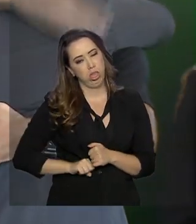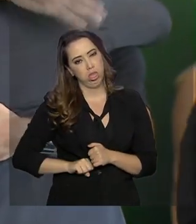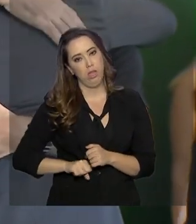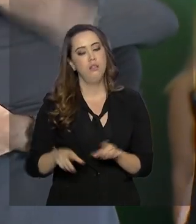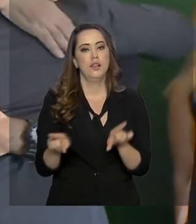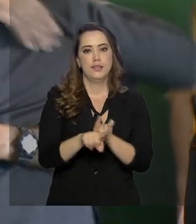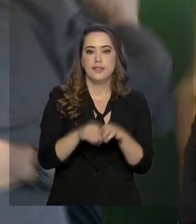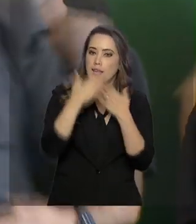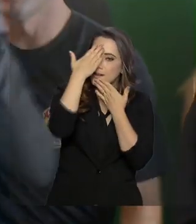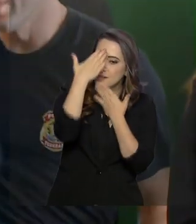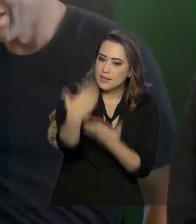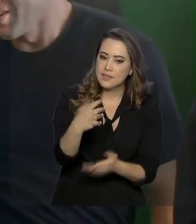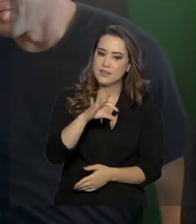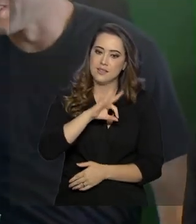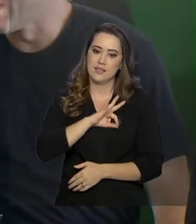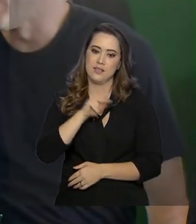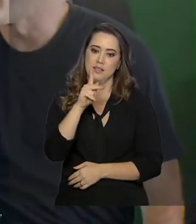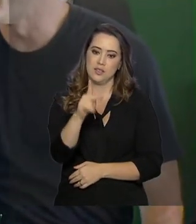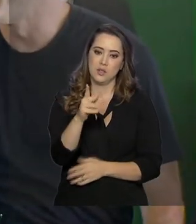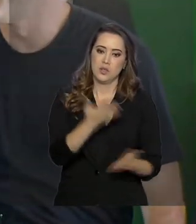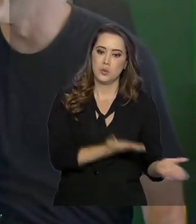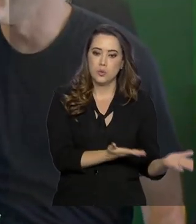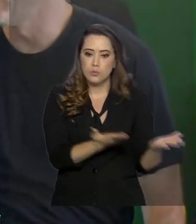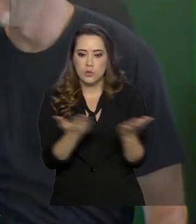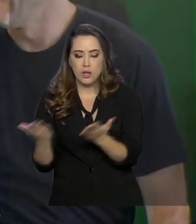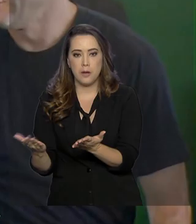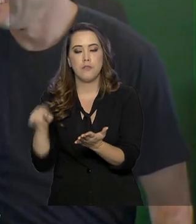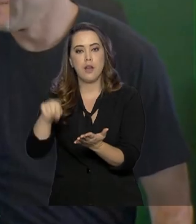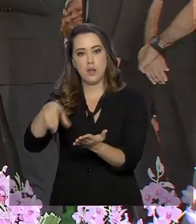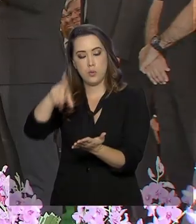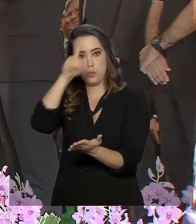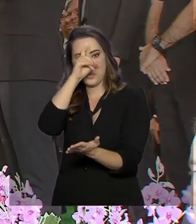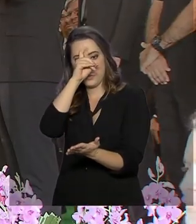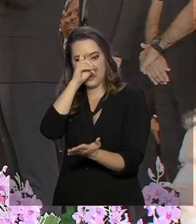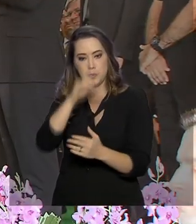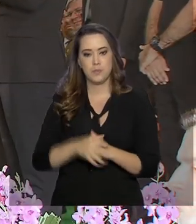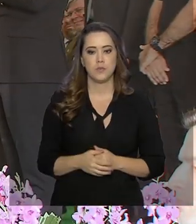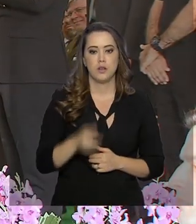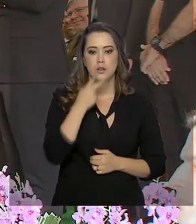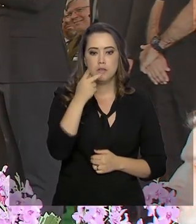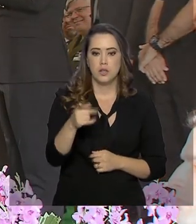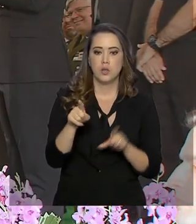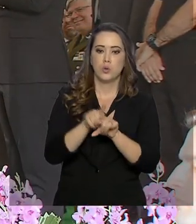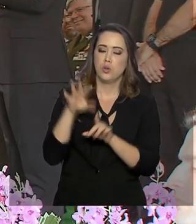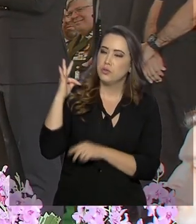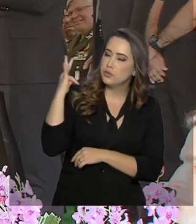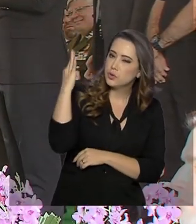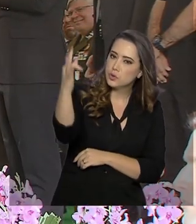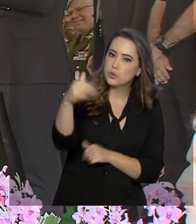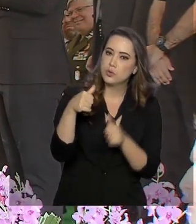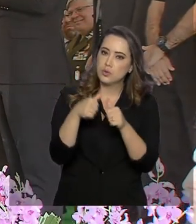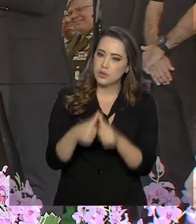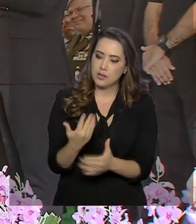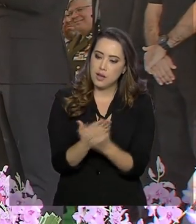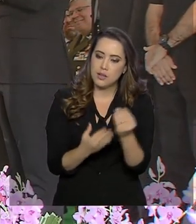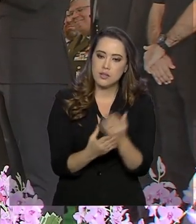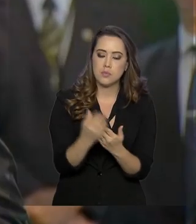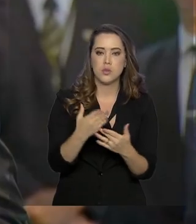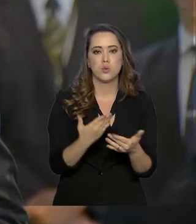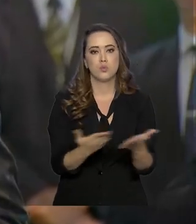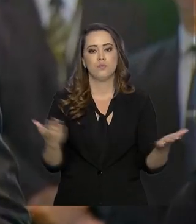agradeceu aos policiais federais que o levaram até o hospital. O futuro do